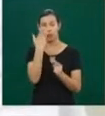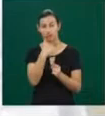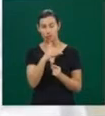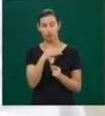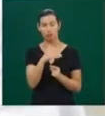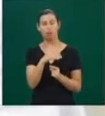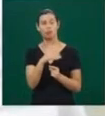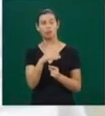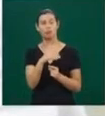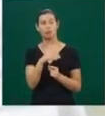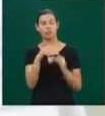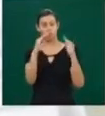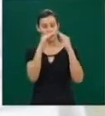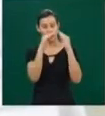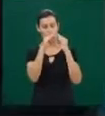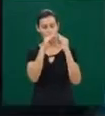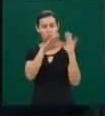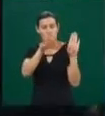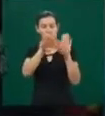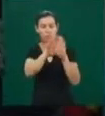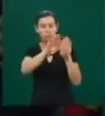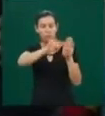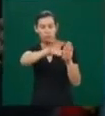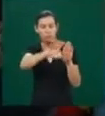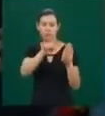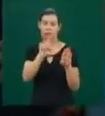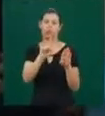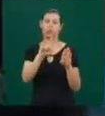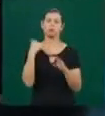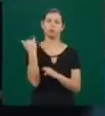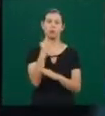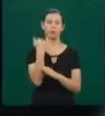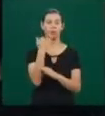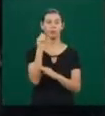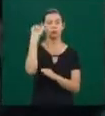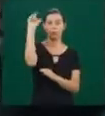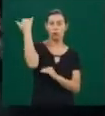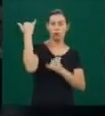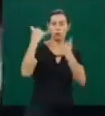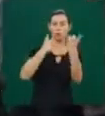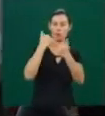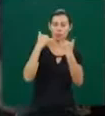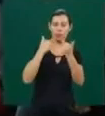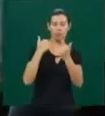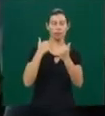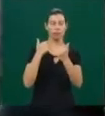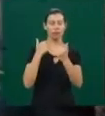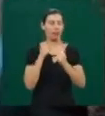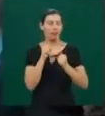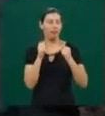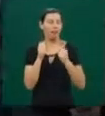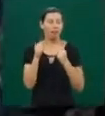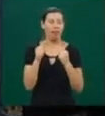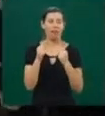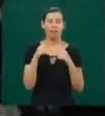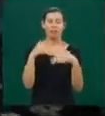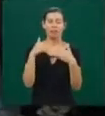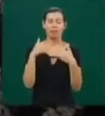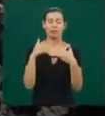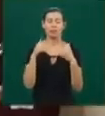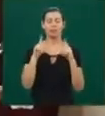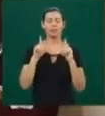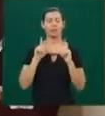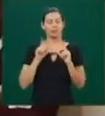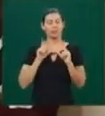sol para gastar energia para ter mais sono. Agora que a Andresa já aprendeu algumas dicas, ela espera que o filho durma